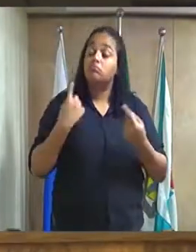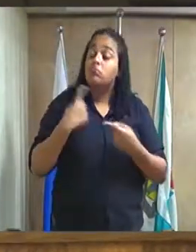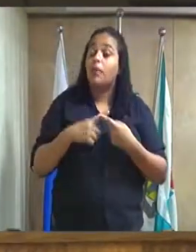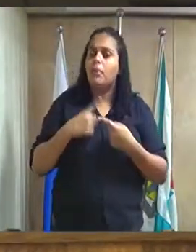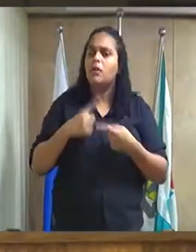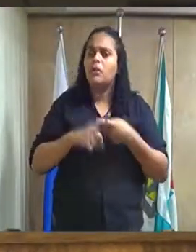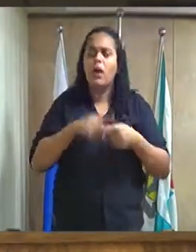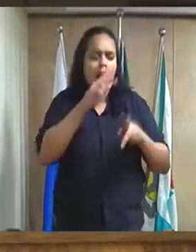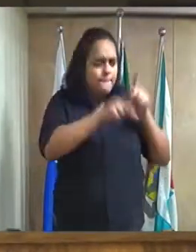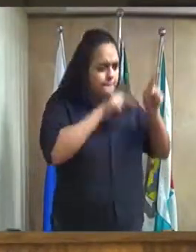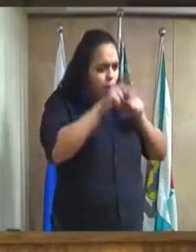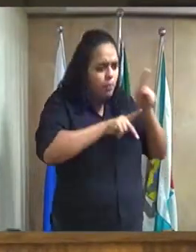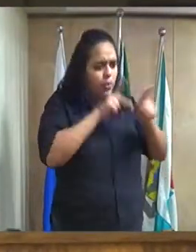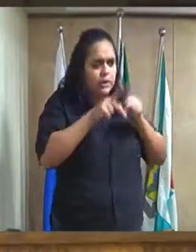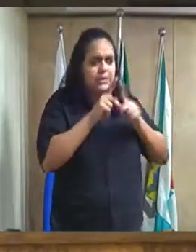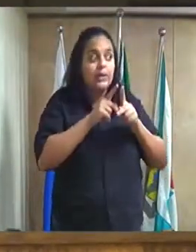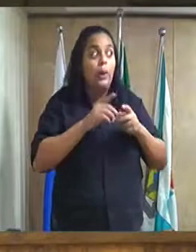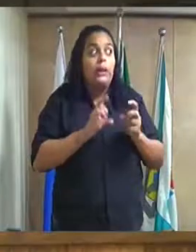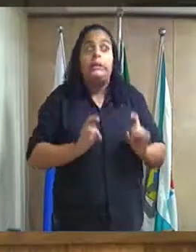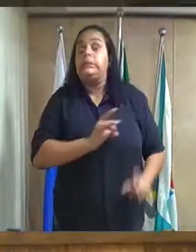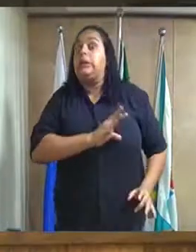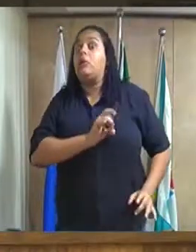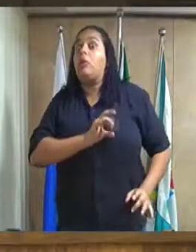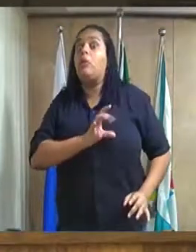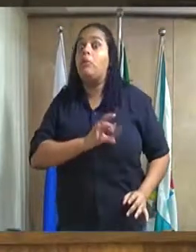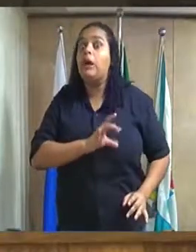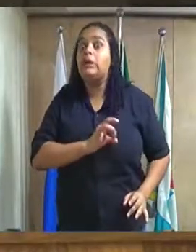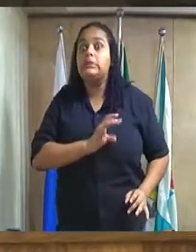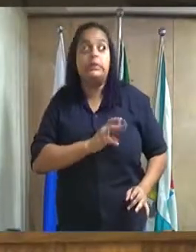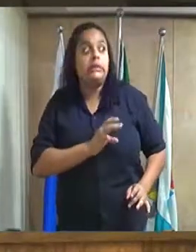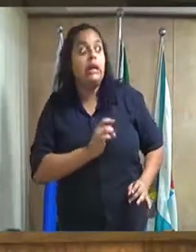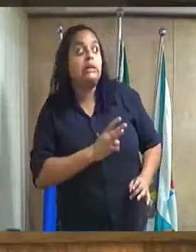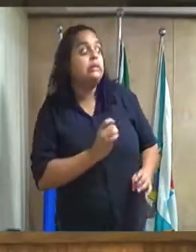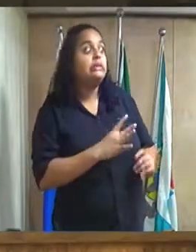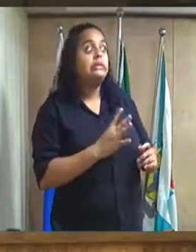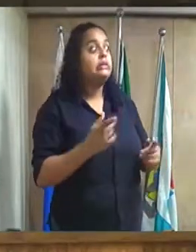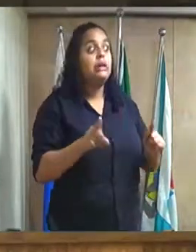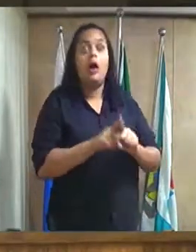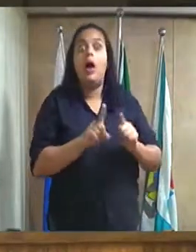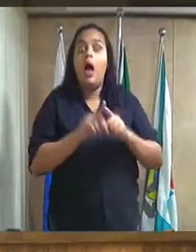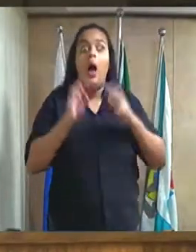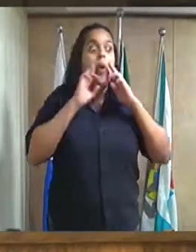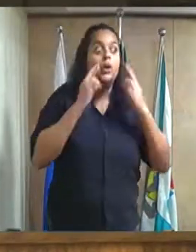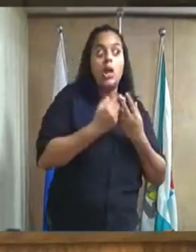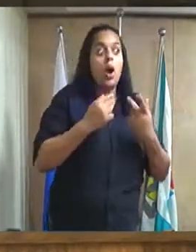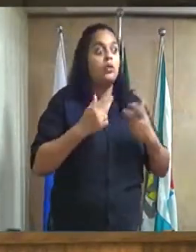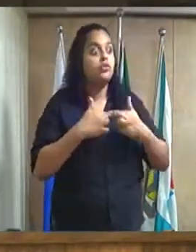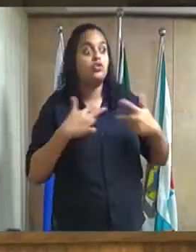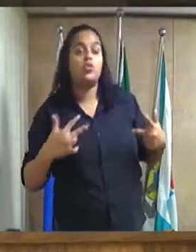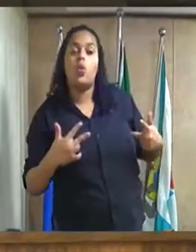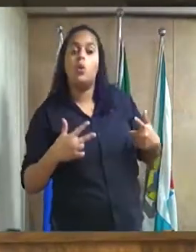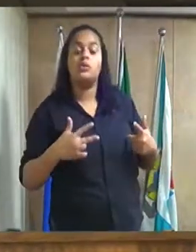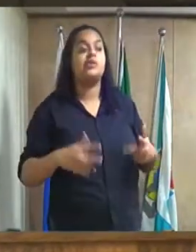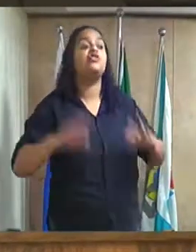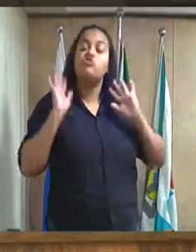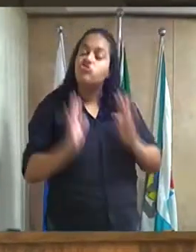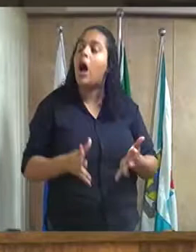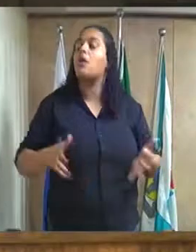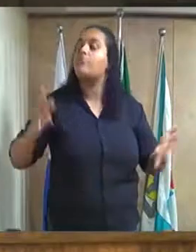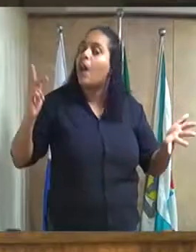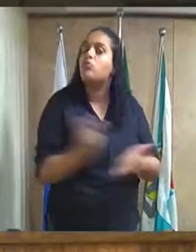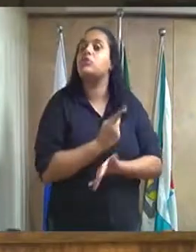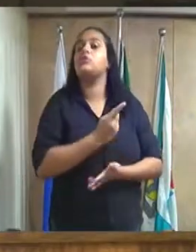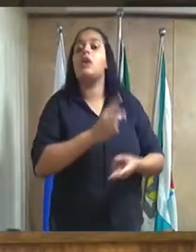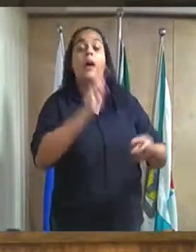a população está aterrorizada com os constantes rebeliões extremamente violentas em